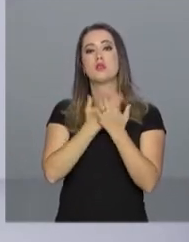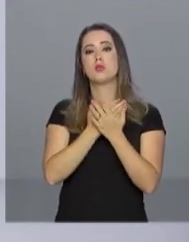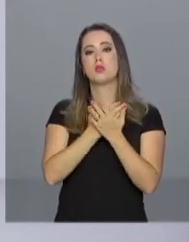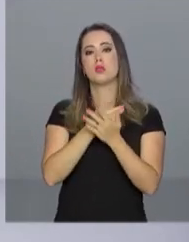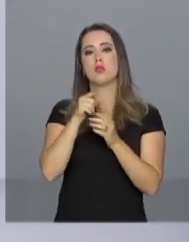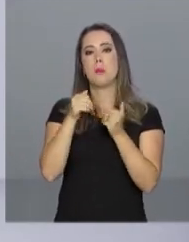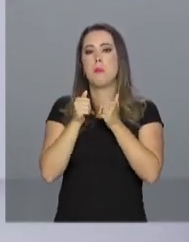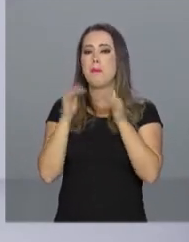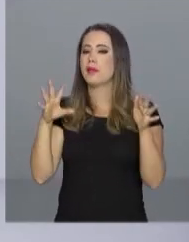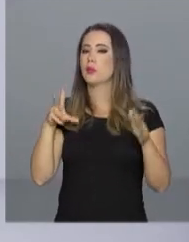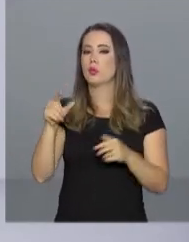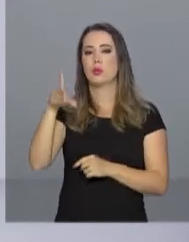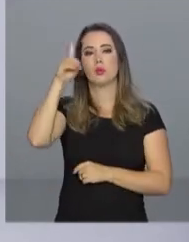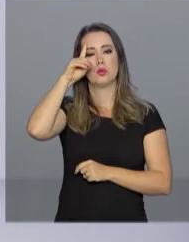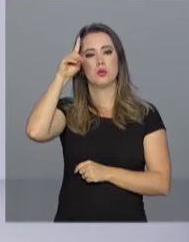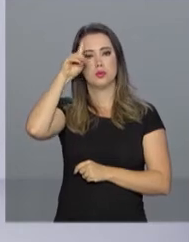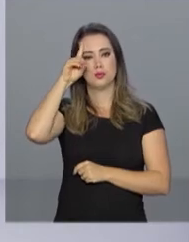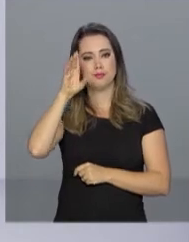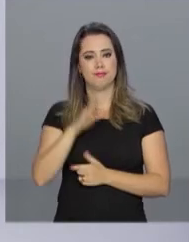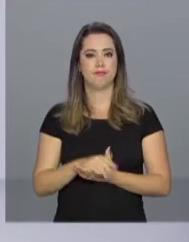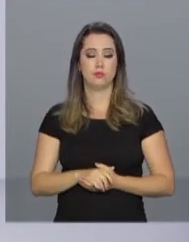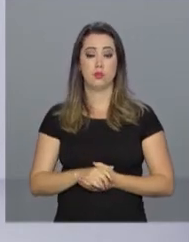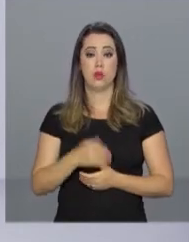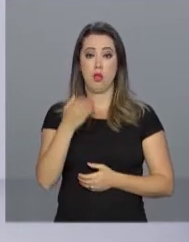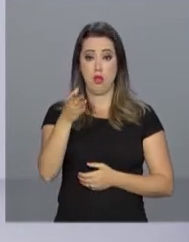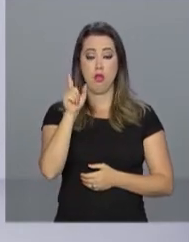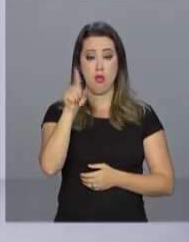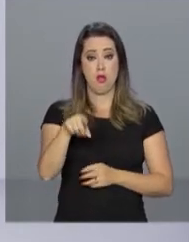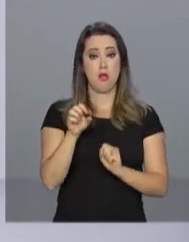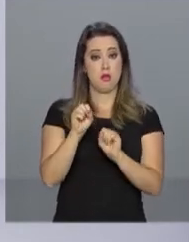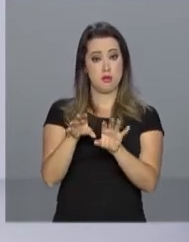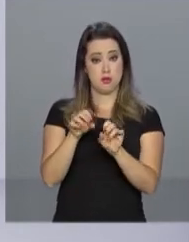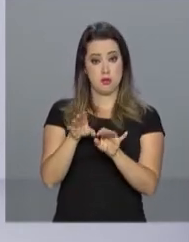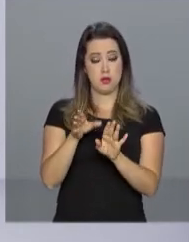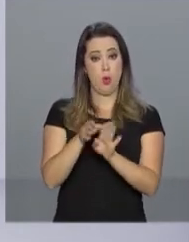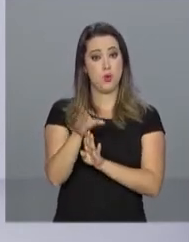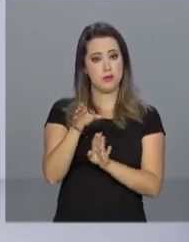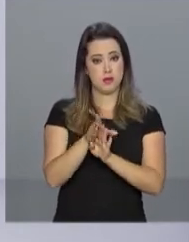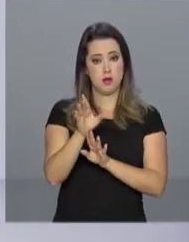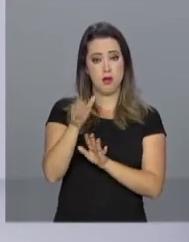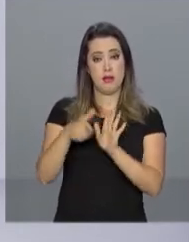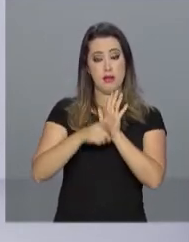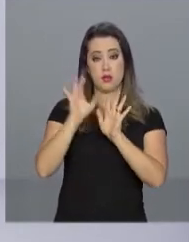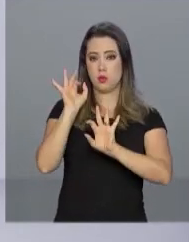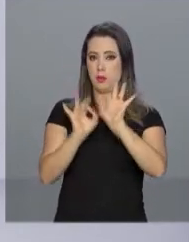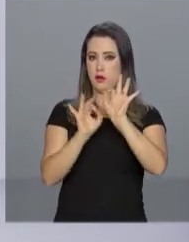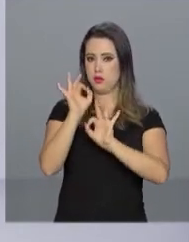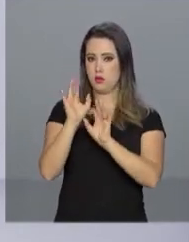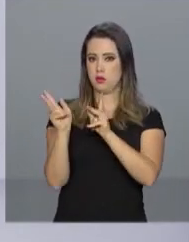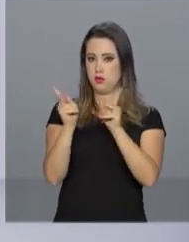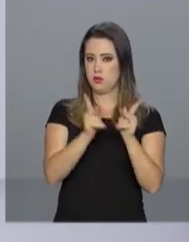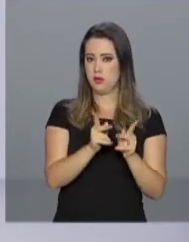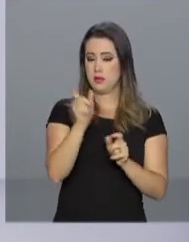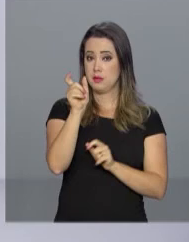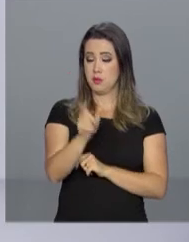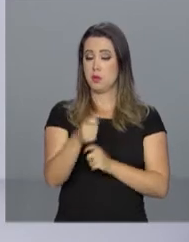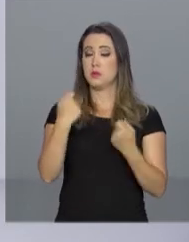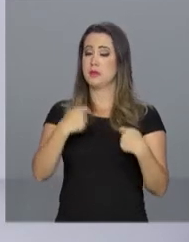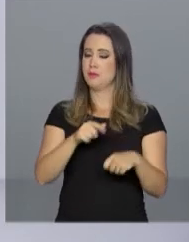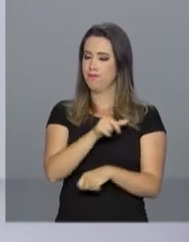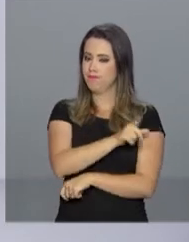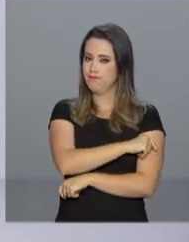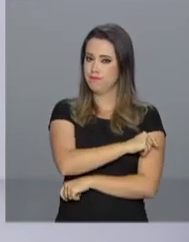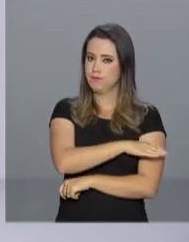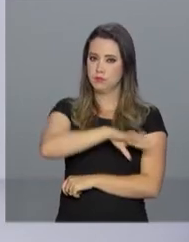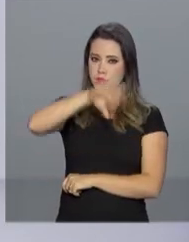férias escolares fica aberto todos os dias. A orientação é que antes de planejar a visita ao parque, os visitantes tomem a